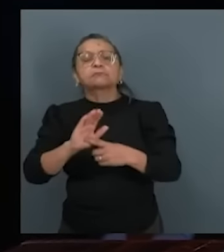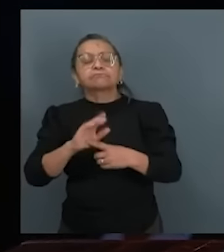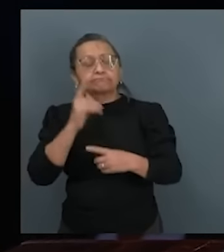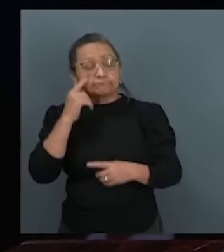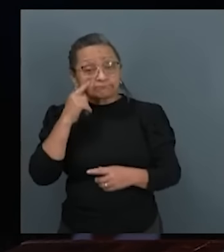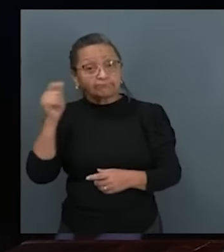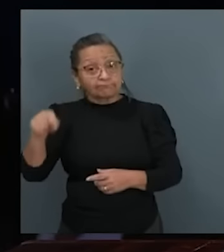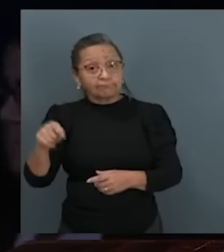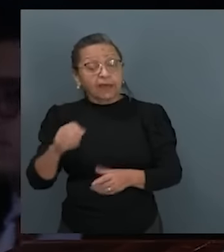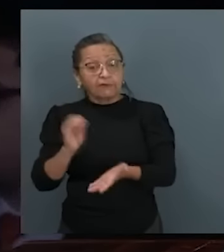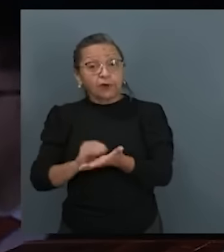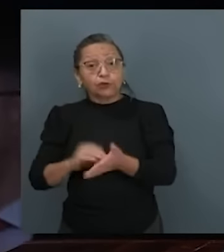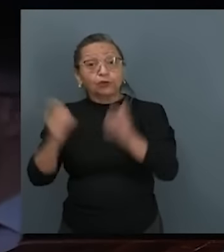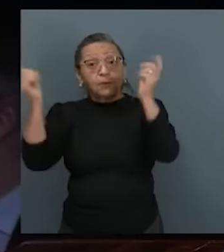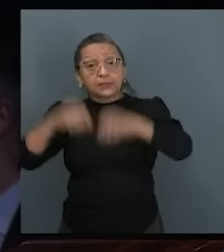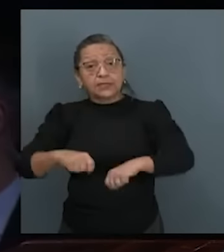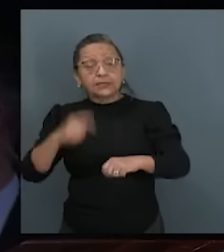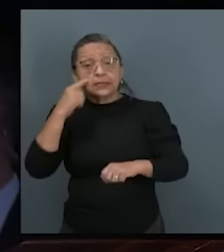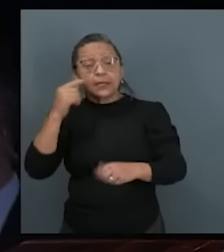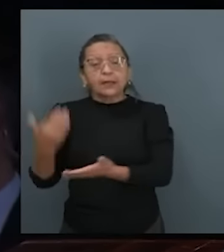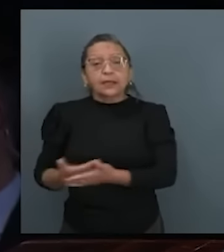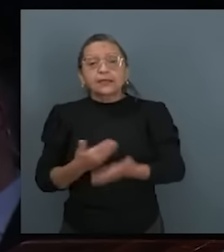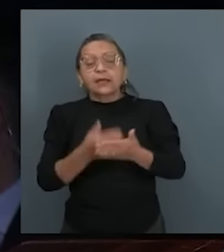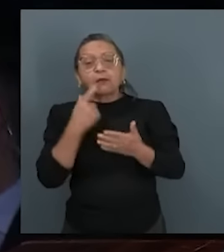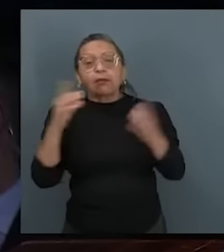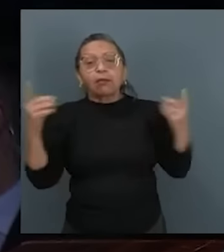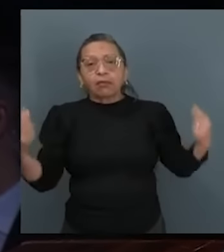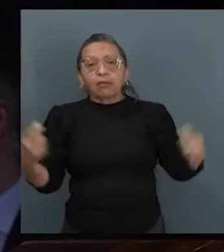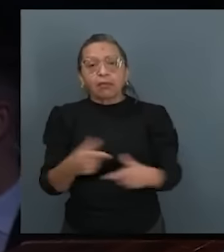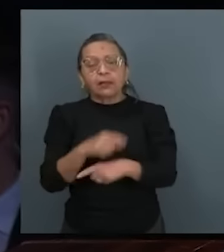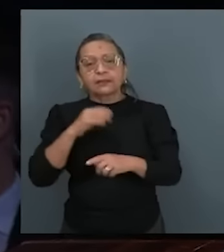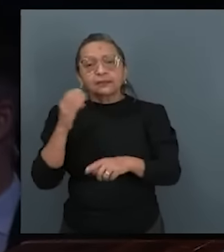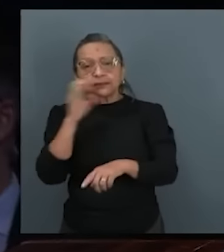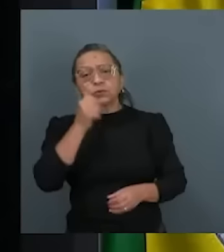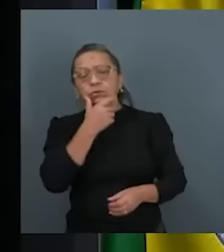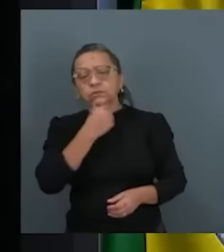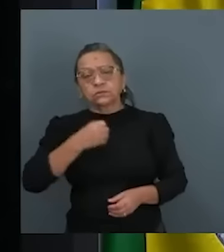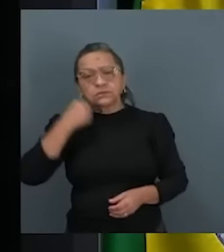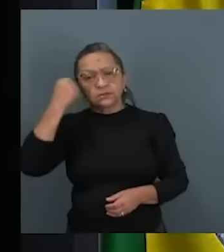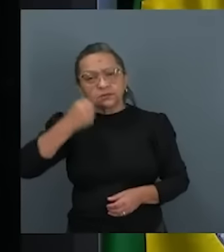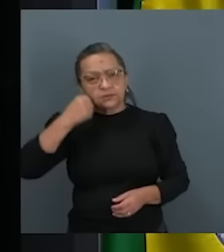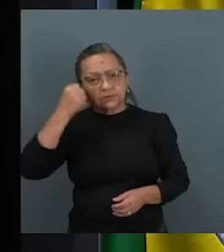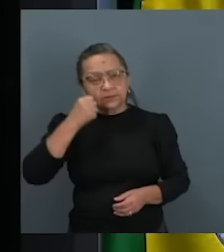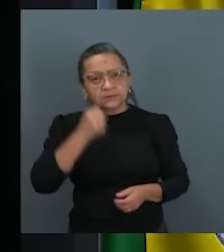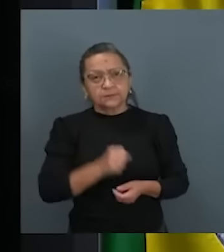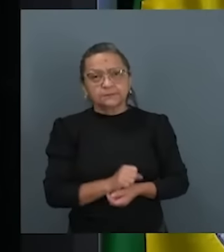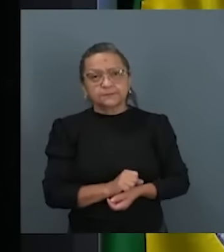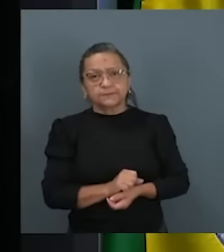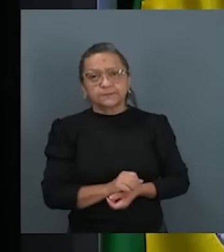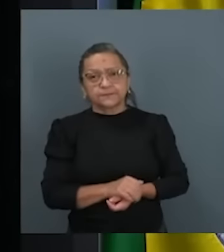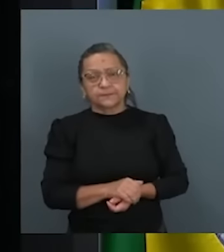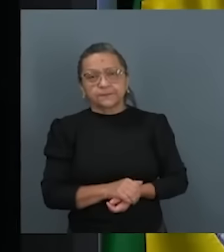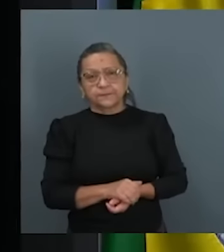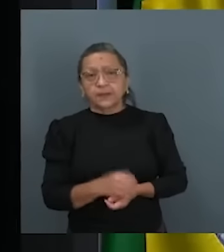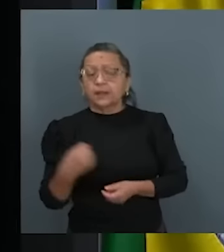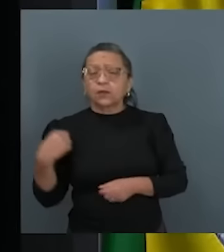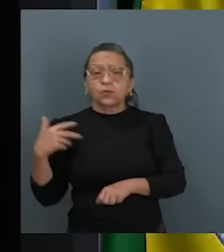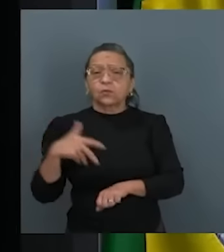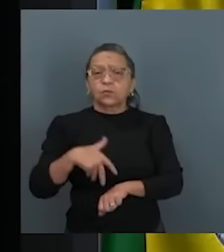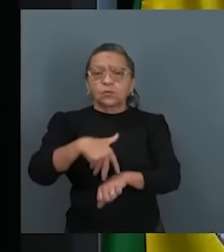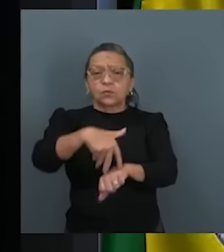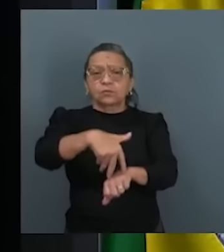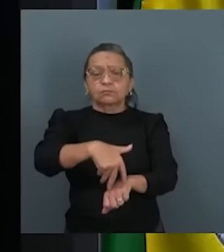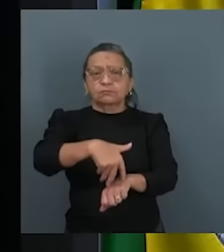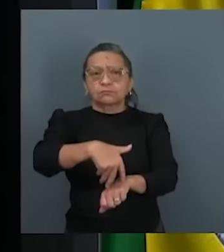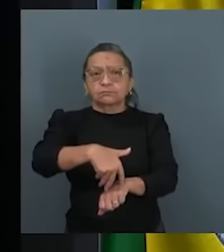incompetência institucional em lidar com a degradação acelerada do nosso território. Senadores, bom, eu venho à tribuna na condição